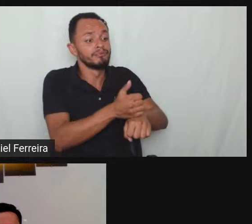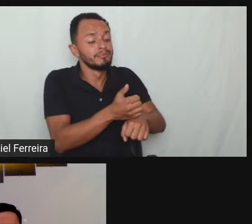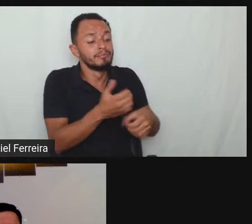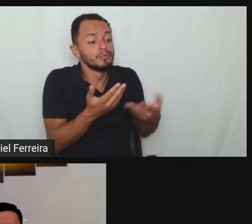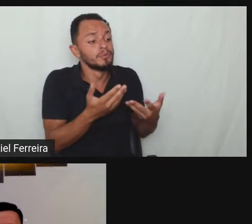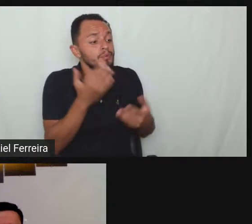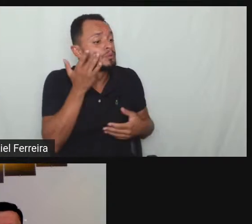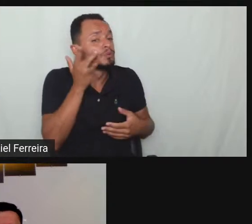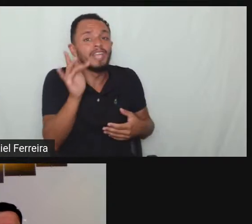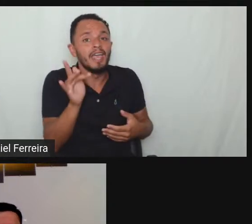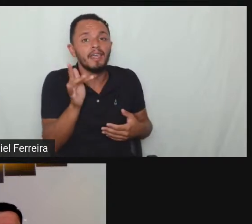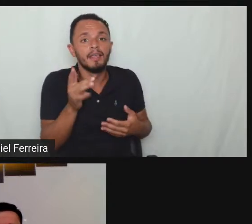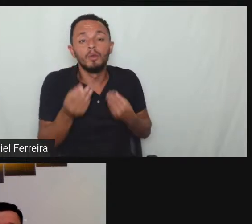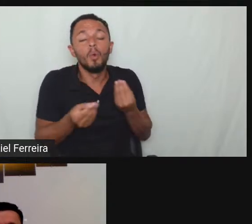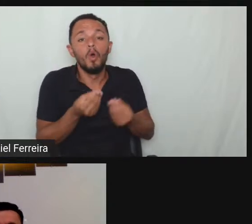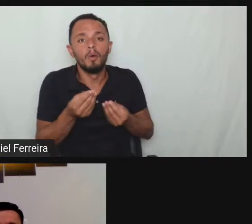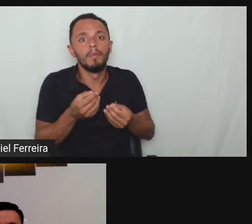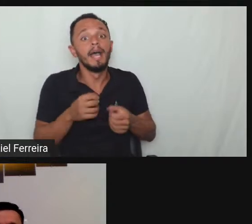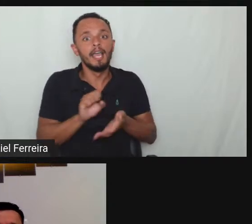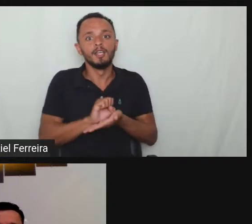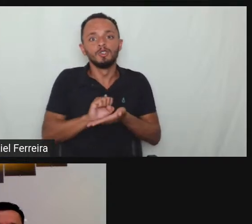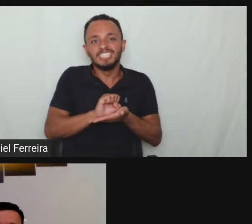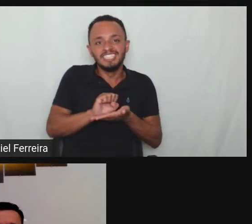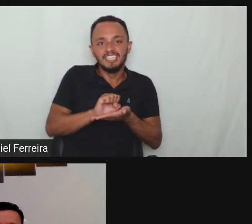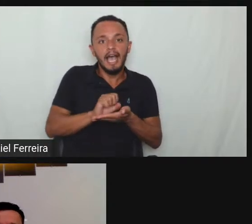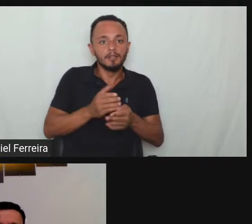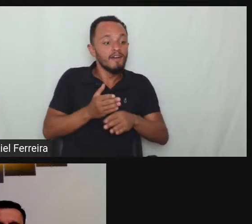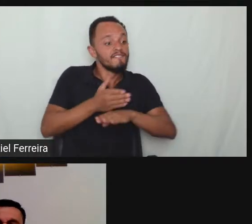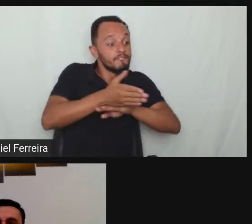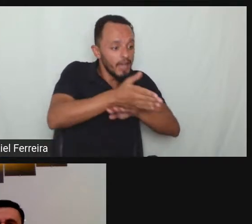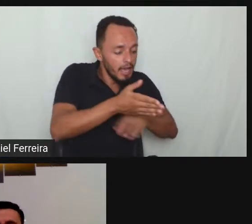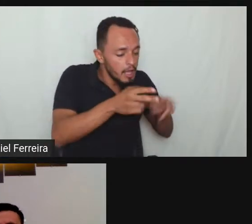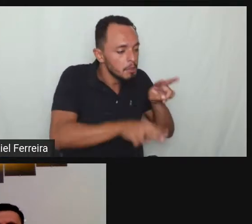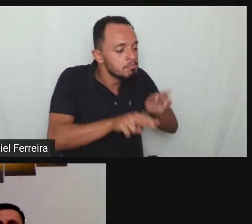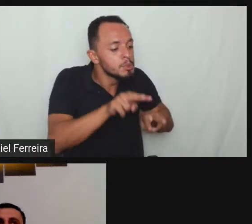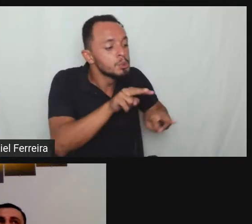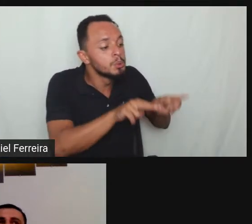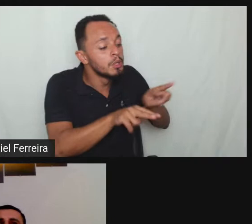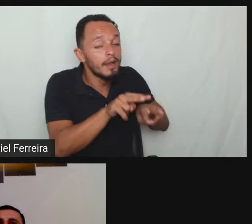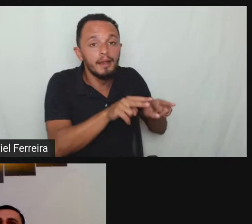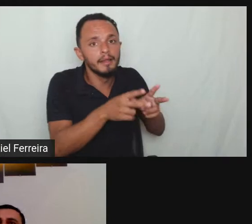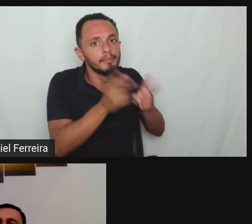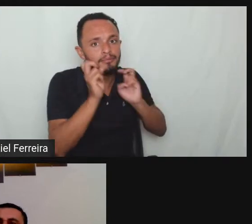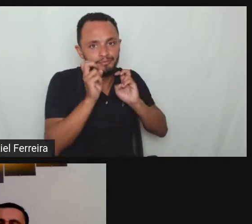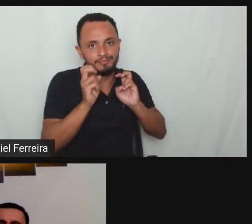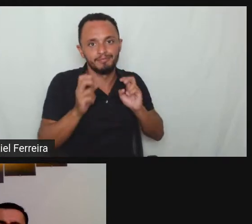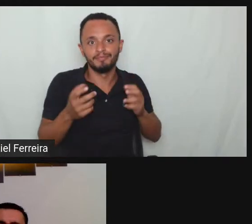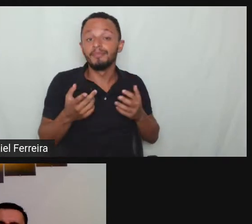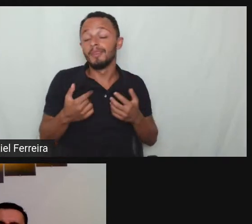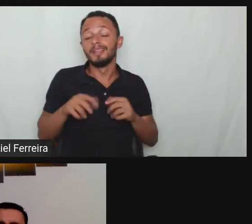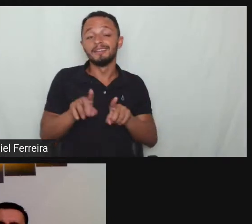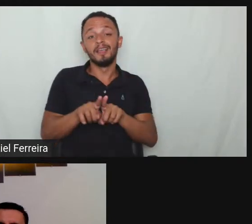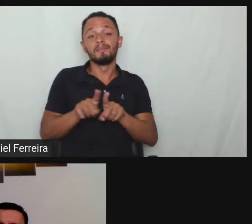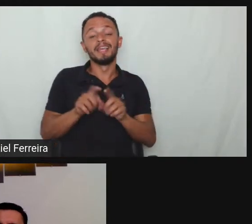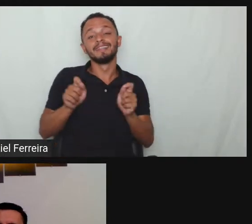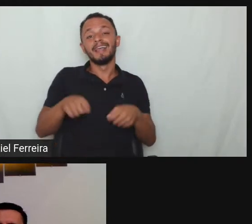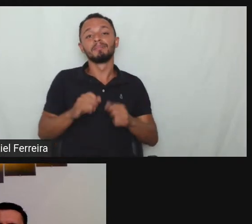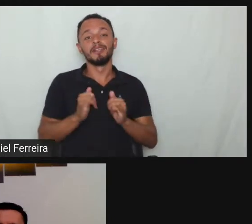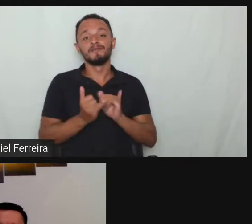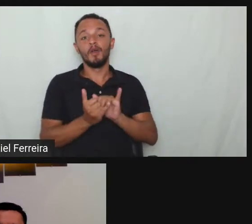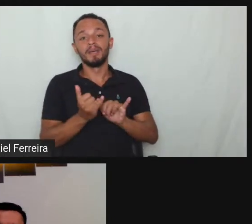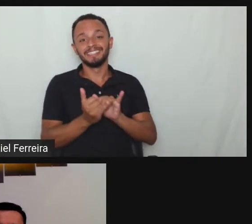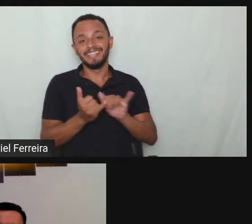deficiência buscar essa informação se houve a contratação breve o doutor é é um pouco complicado até